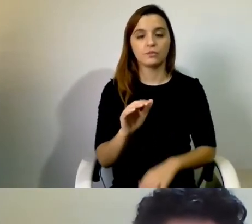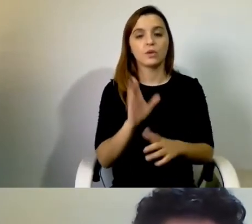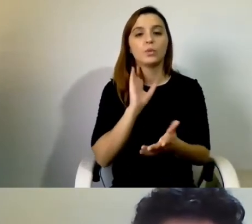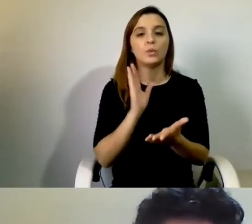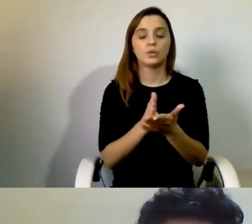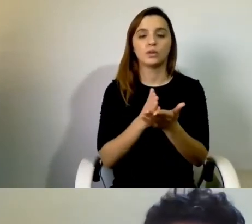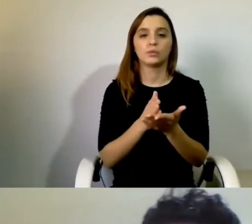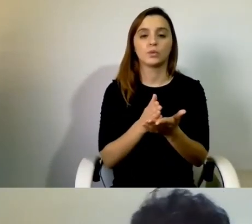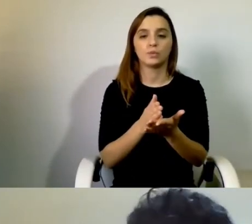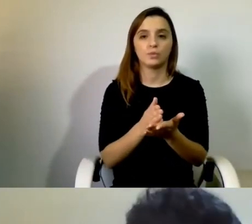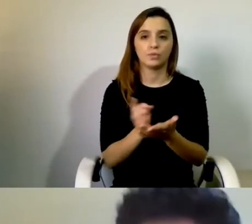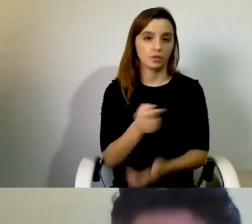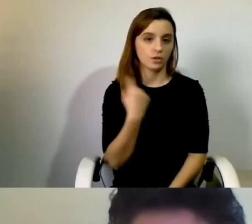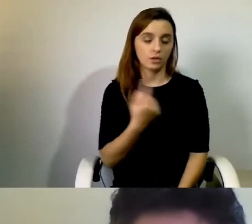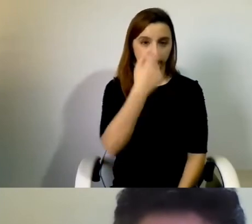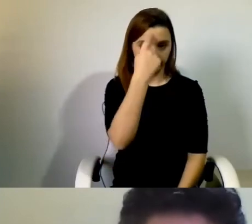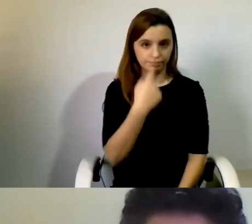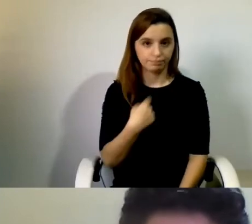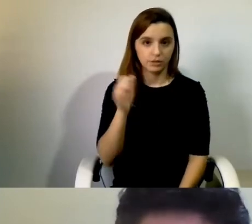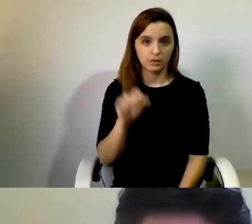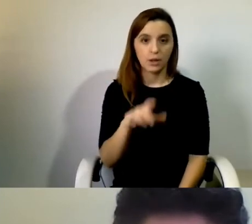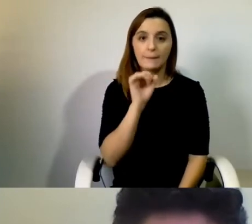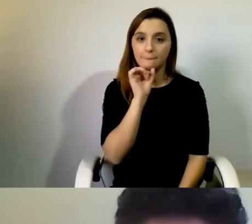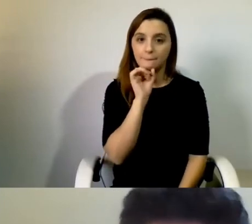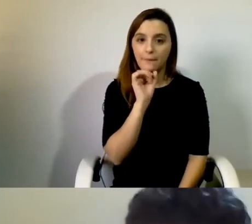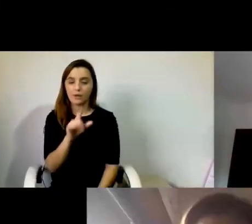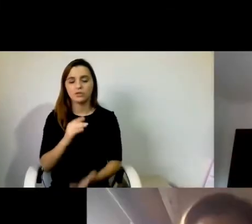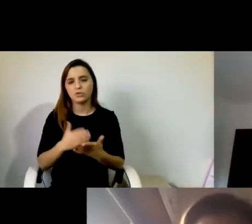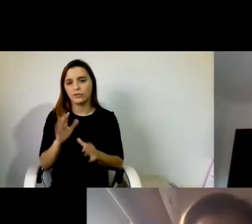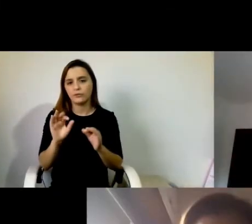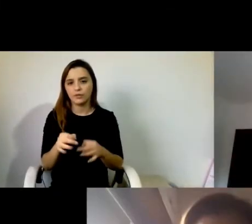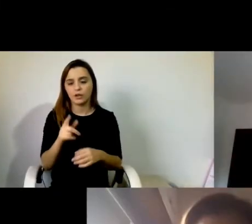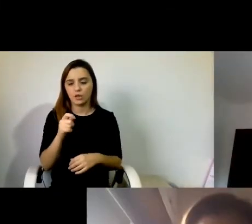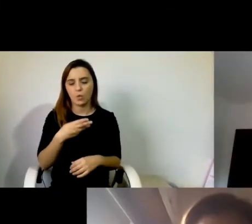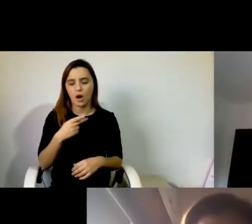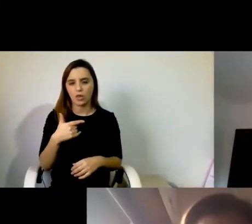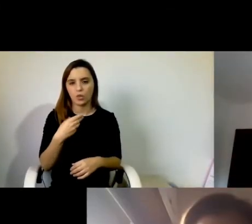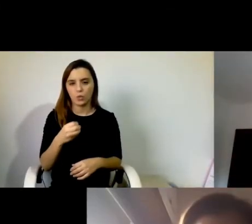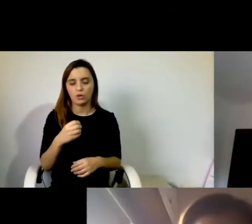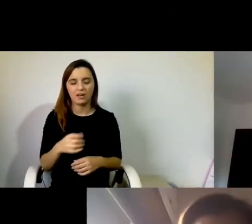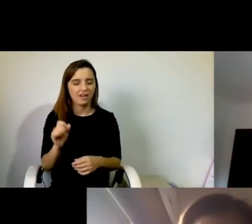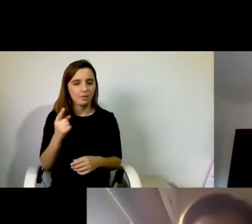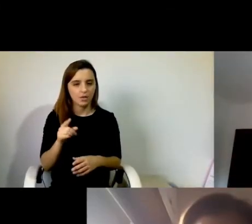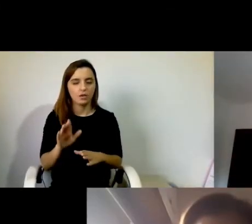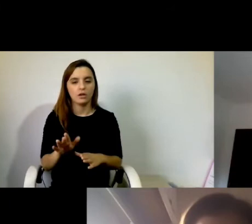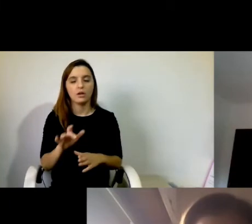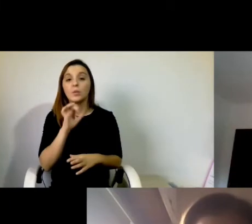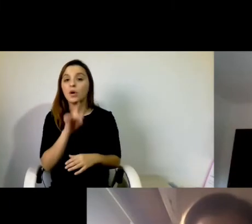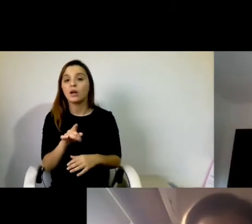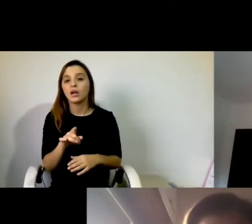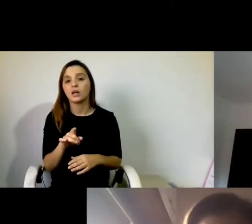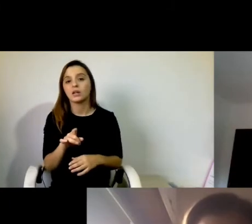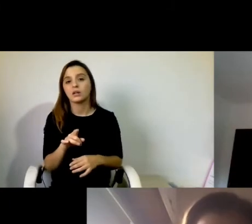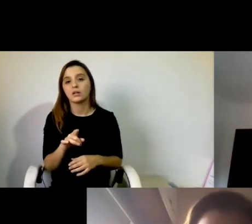nós sabemos que pode haver, só para terminar, Eduardo, é muito rápido, pode haver diversos pontos de